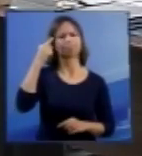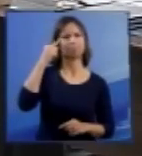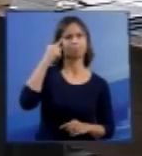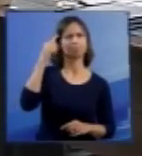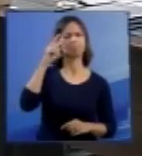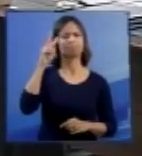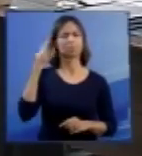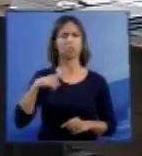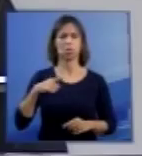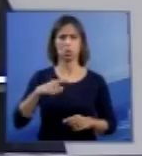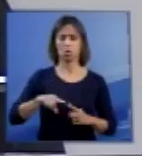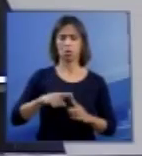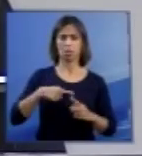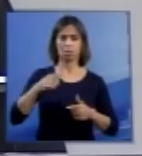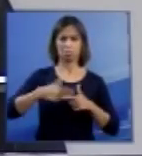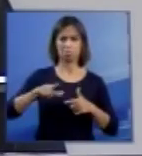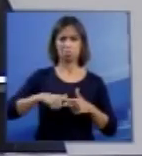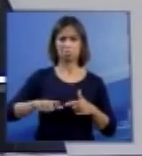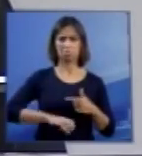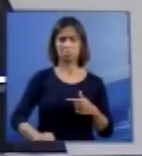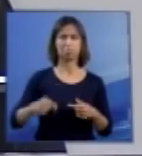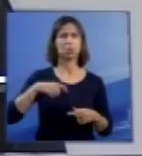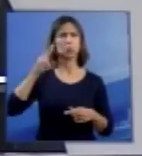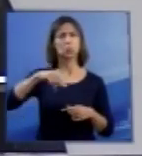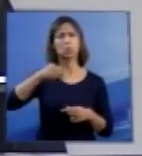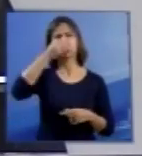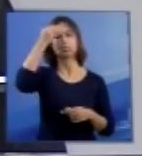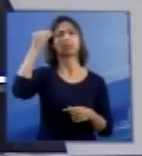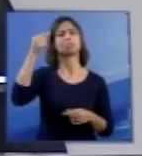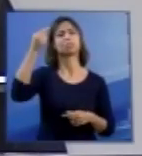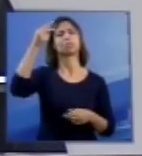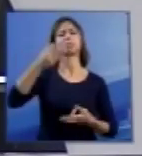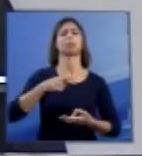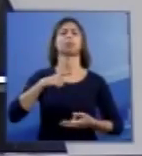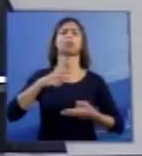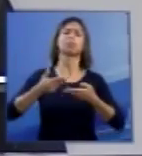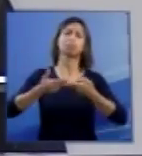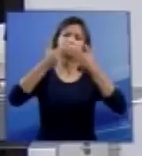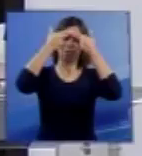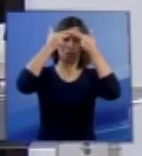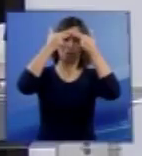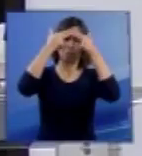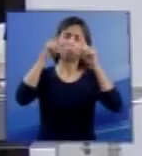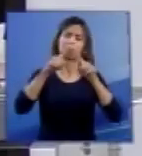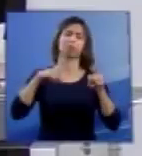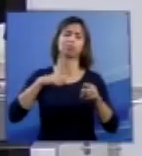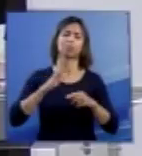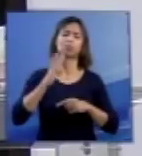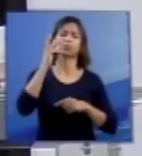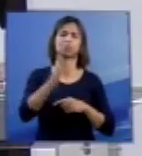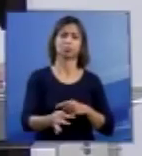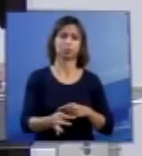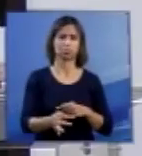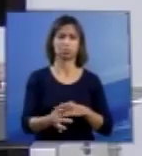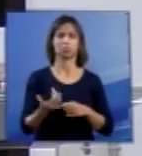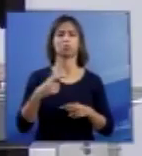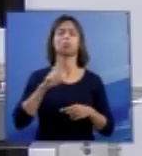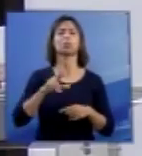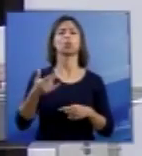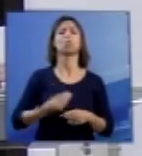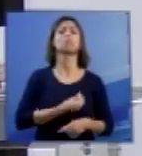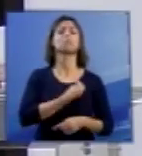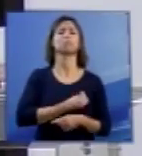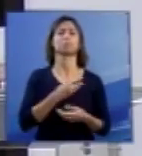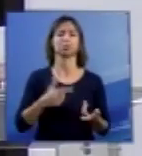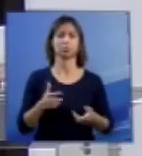de si que nunca poderá se tornar um ser vivo. Agora falo eu, é esse o sentimento da